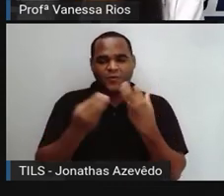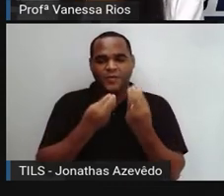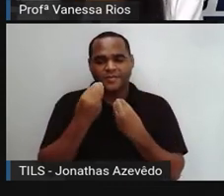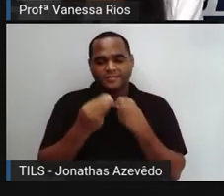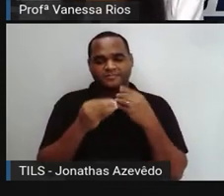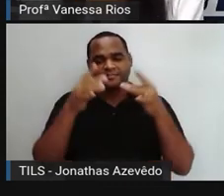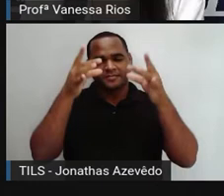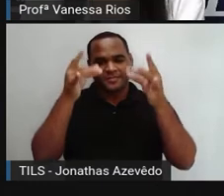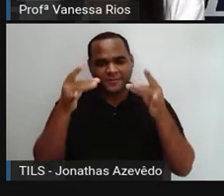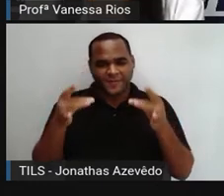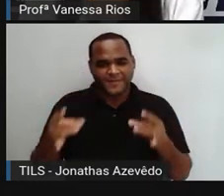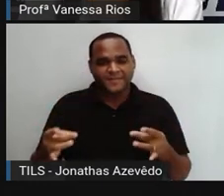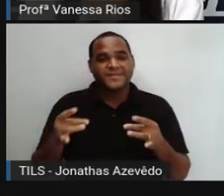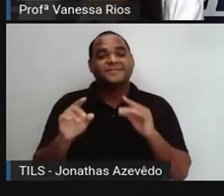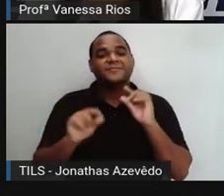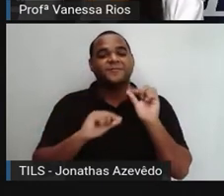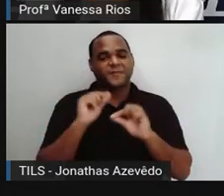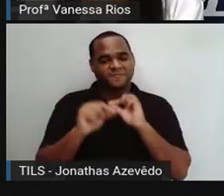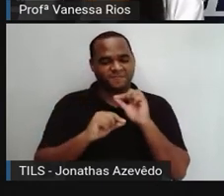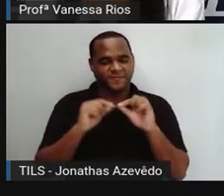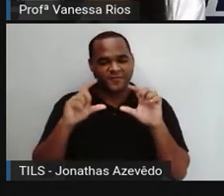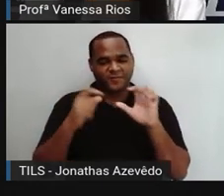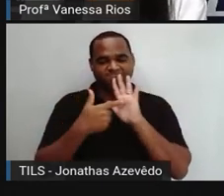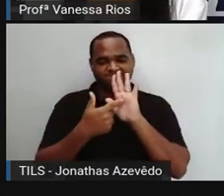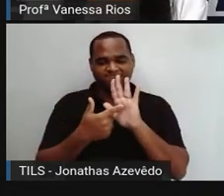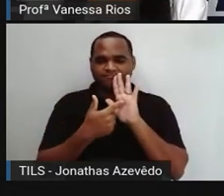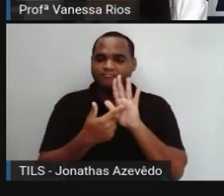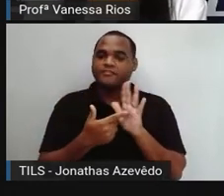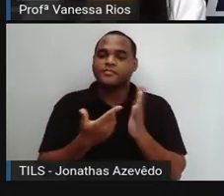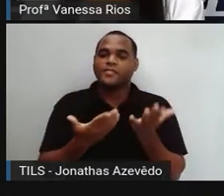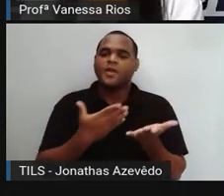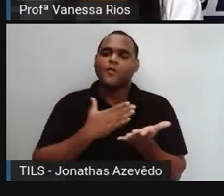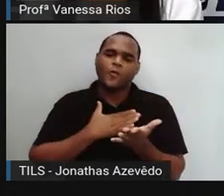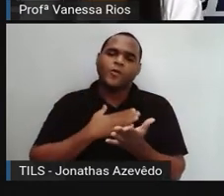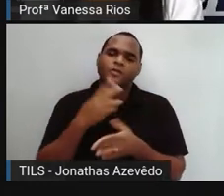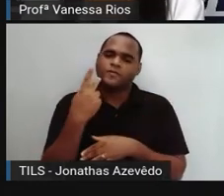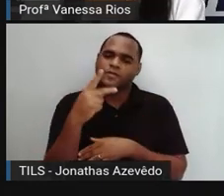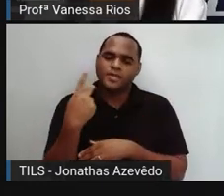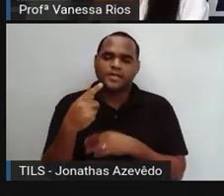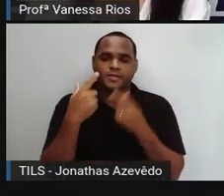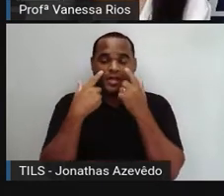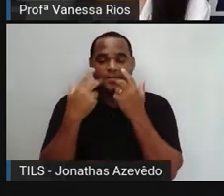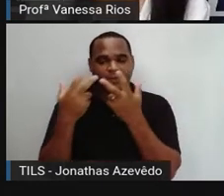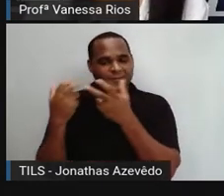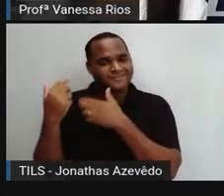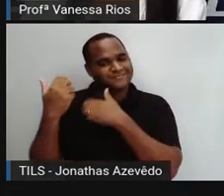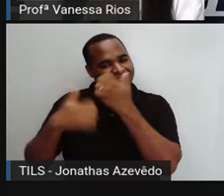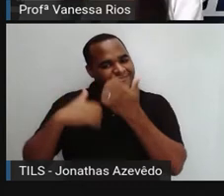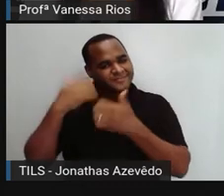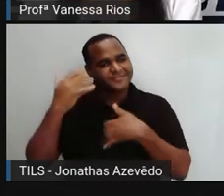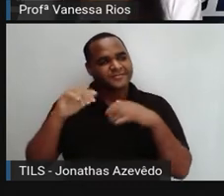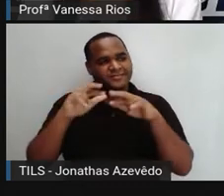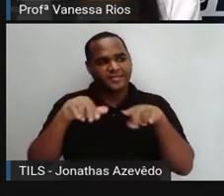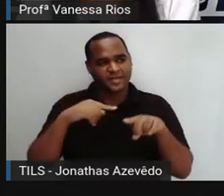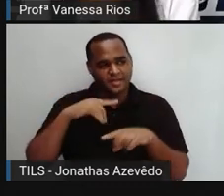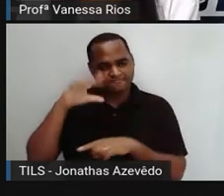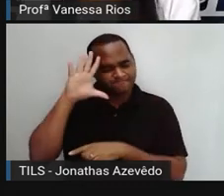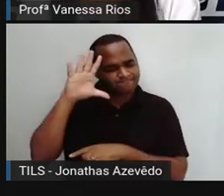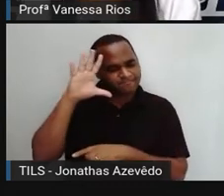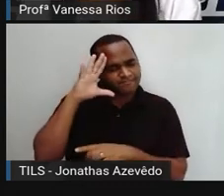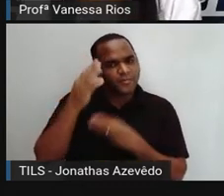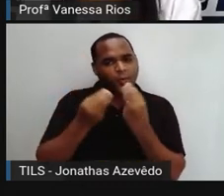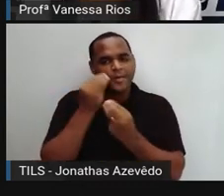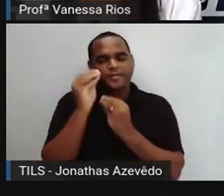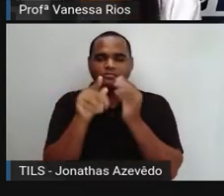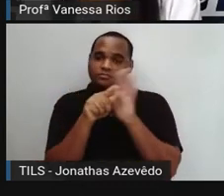descrição dela para as fotografias mostradas. Mas gostaria que vocês aí, observando o que eu falei e pensando aqui no que eu vou